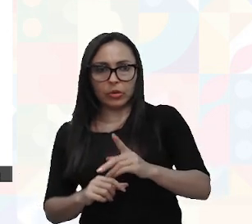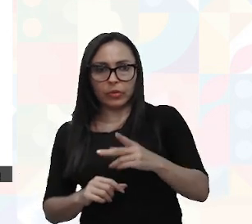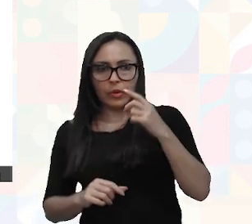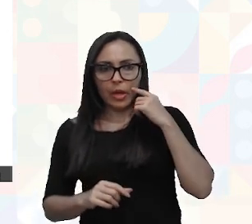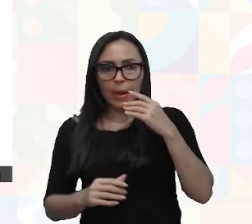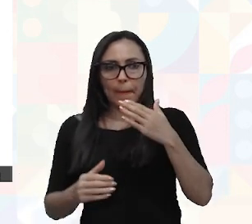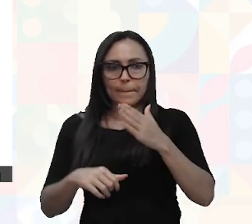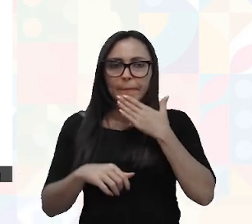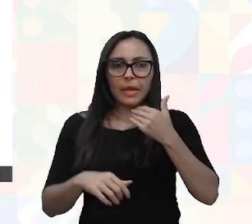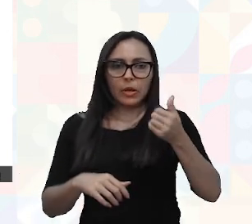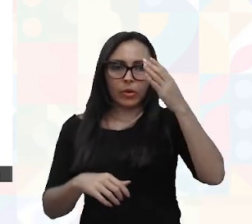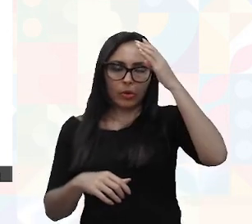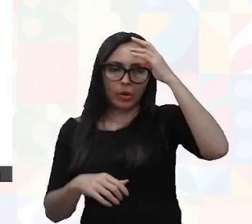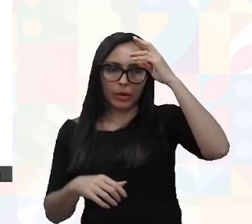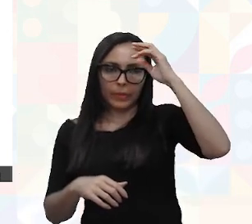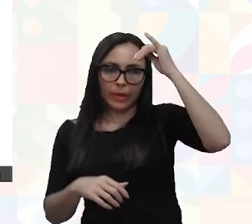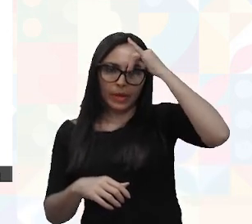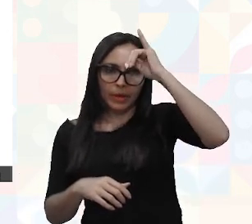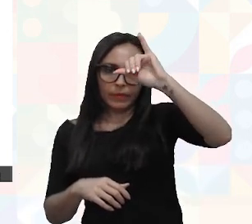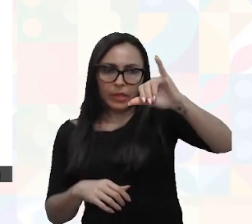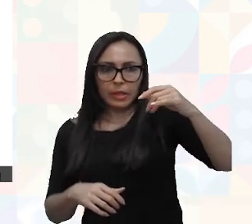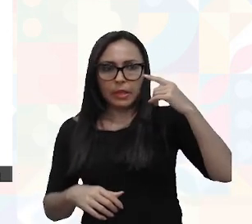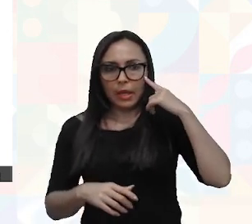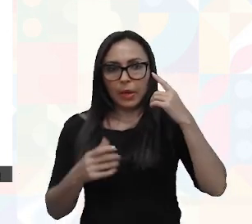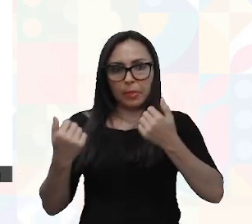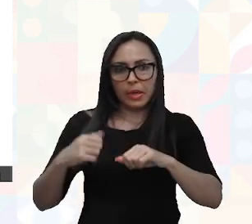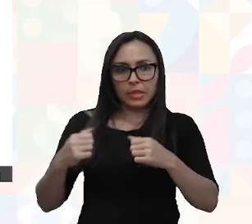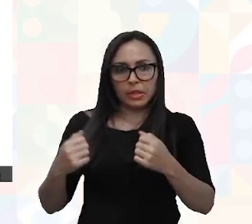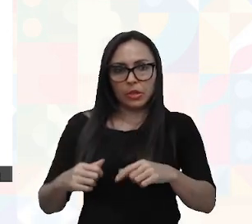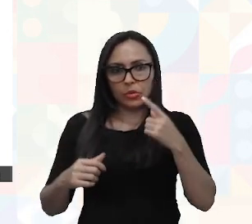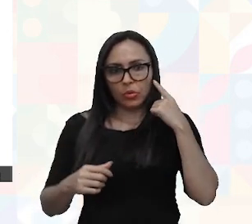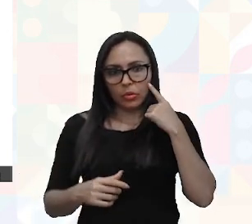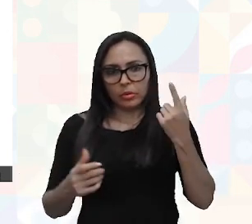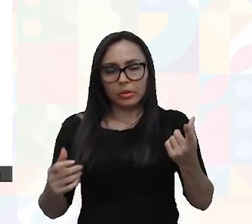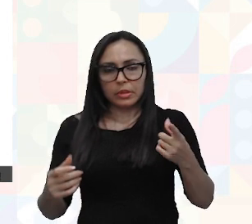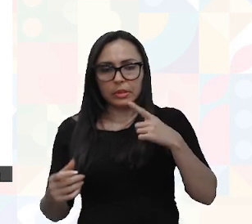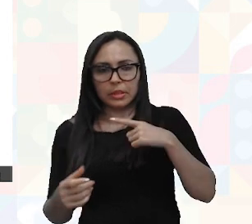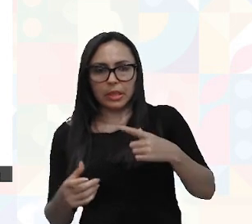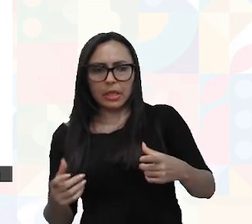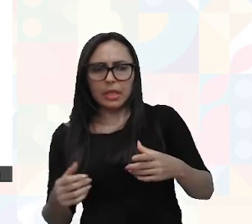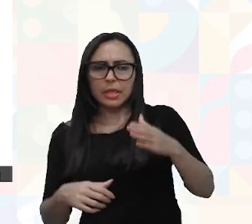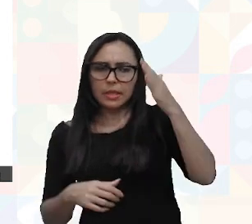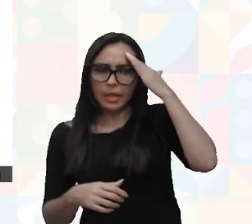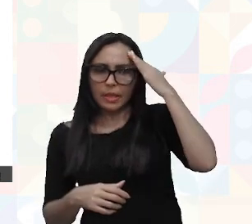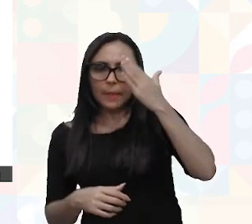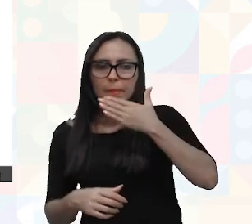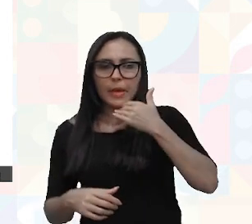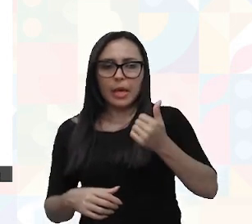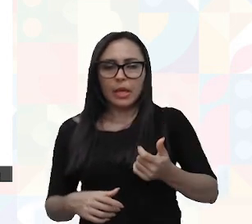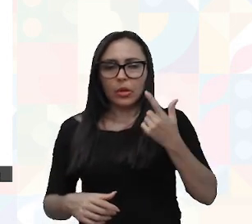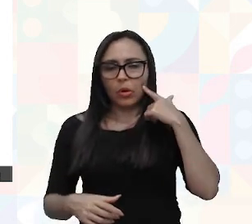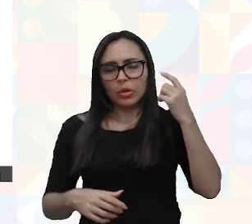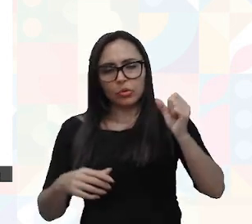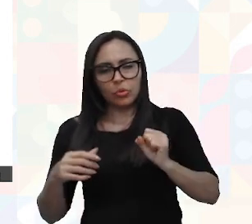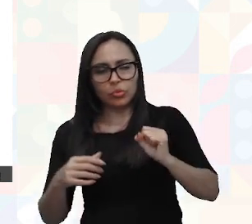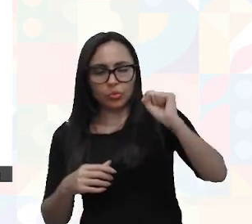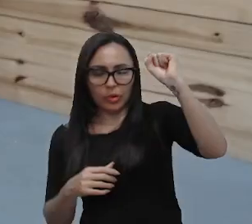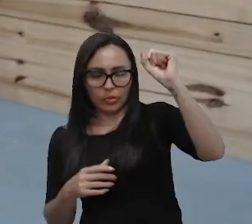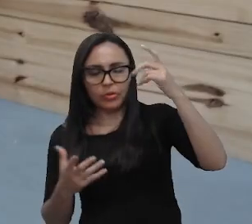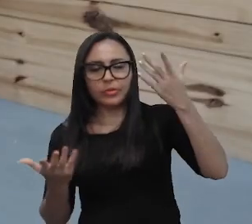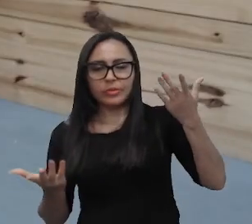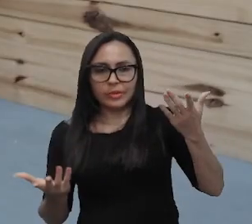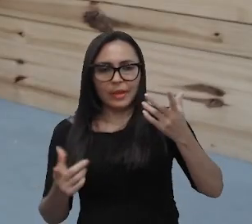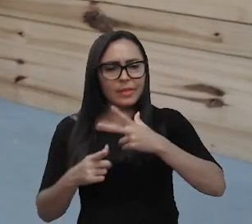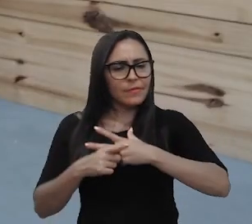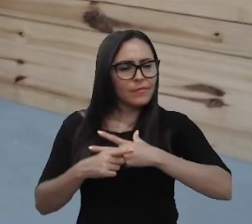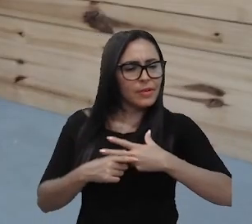evitar qualquer descrição de um estado de alma, é preciso torná-lo compreensível pelas ações dos heróis, justamente isso, né,